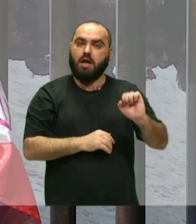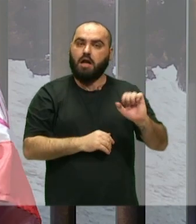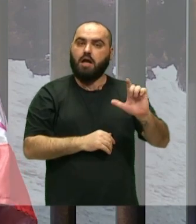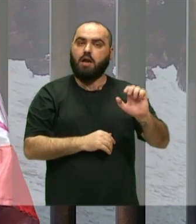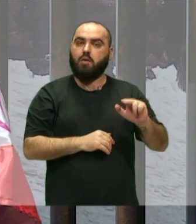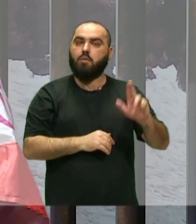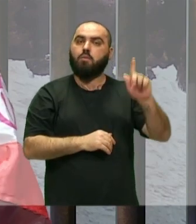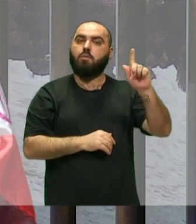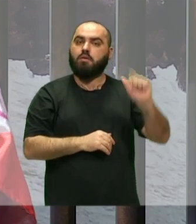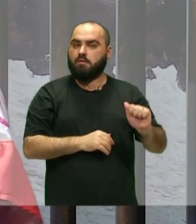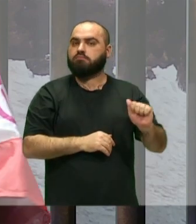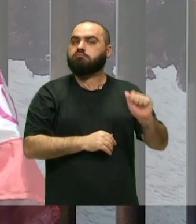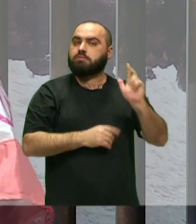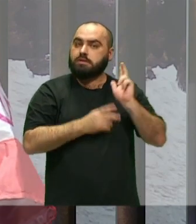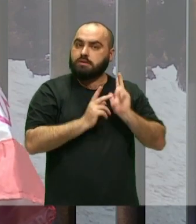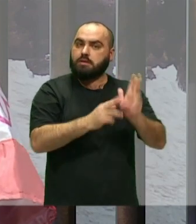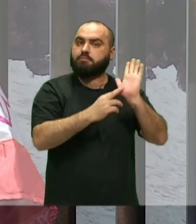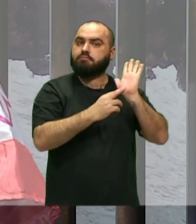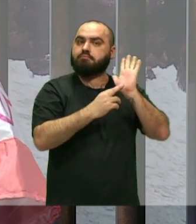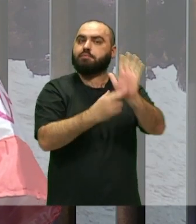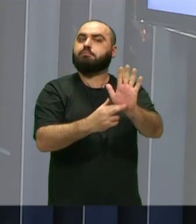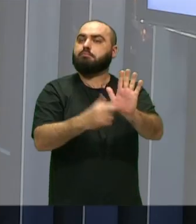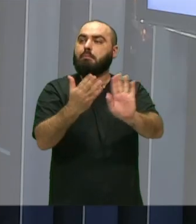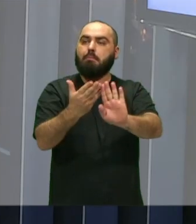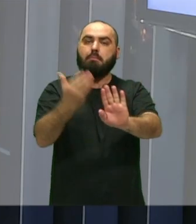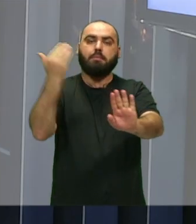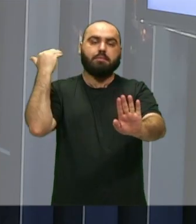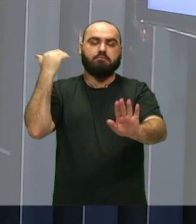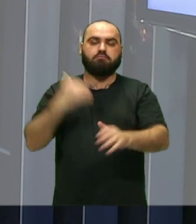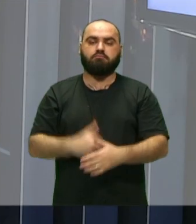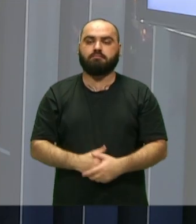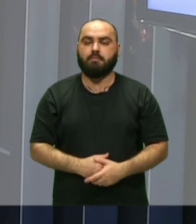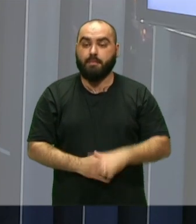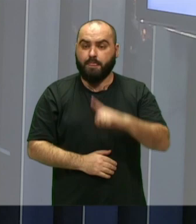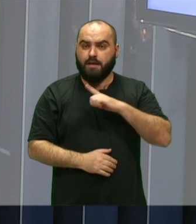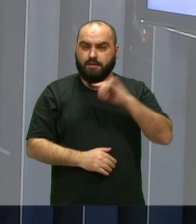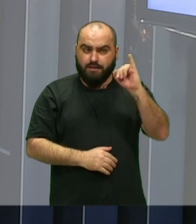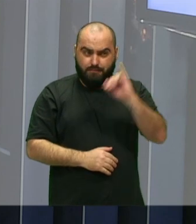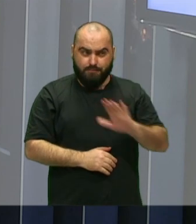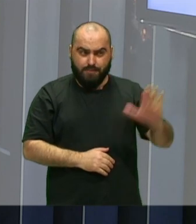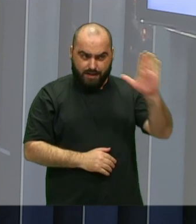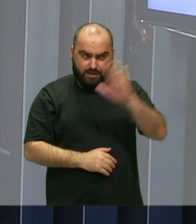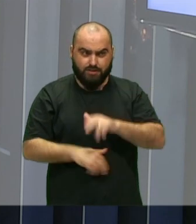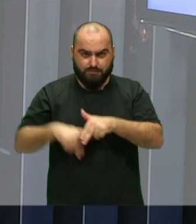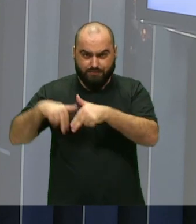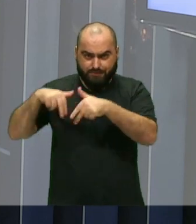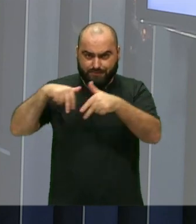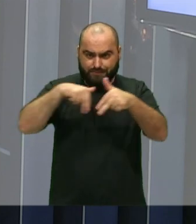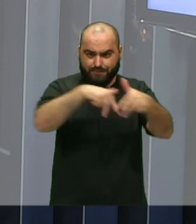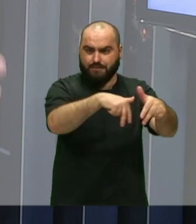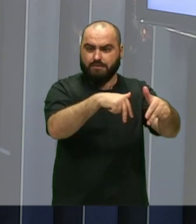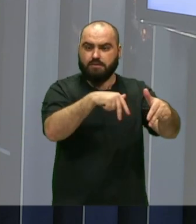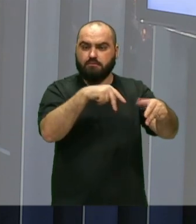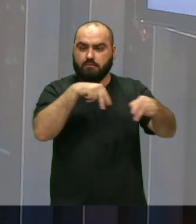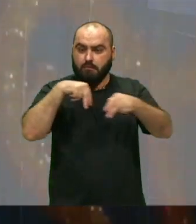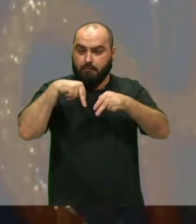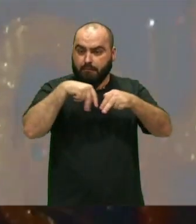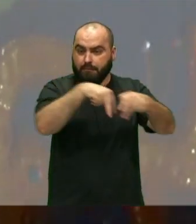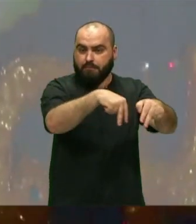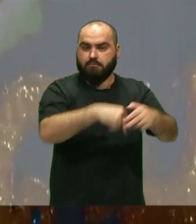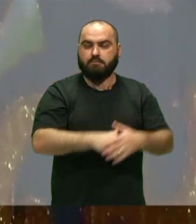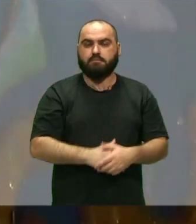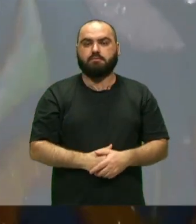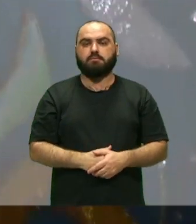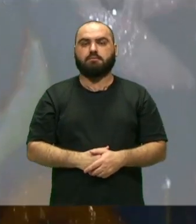Representando sempre Nossos antepassados A gente tem umas imagens Eu acho que De um desfile Porque é quase como Se